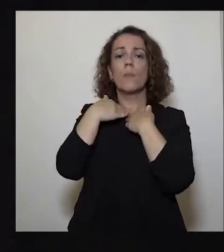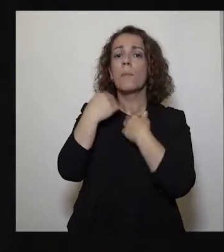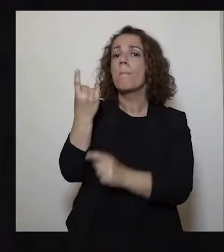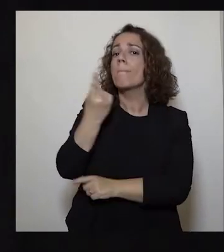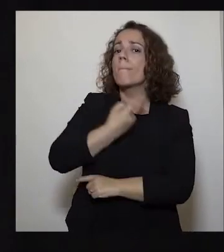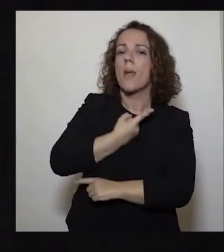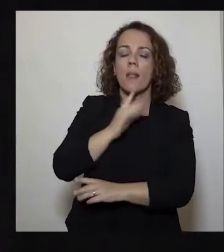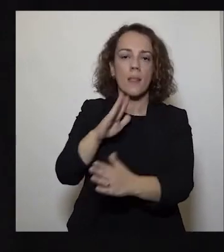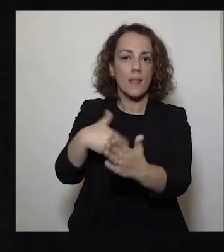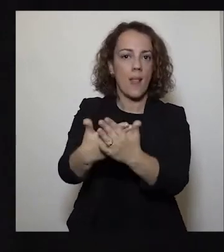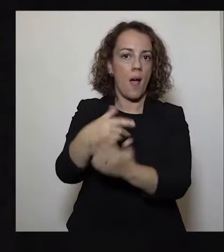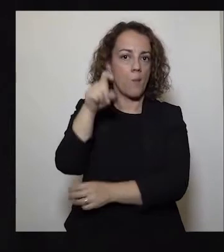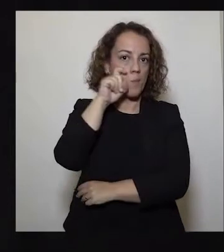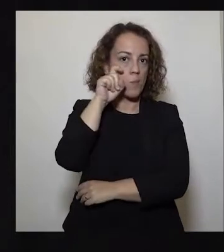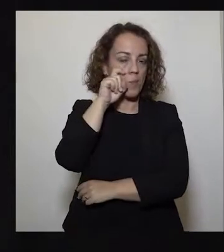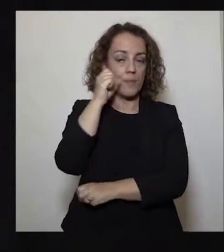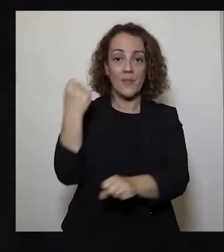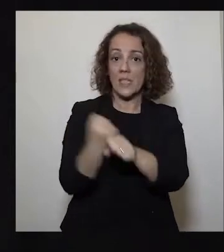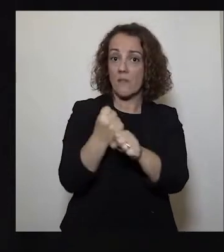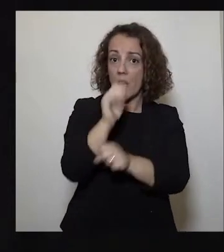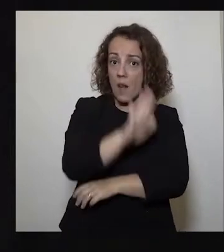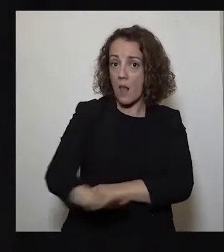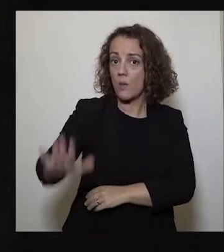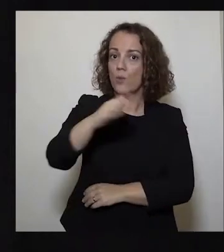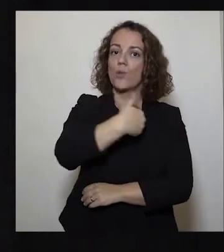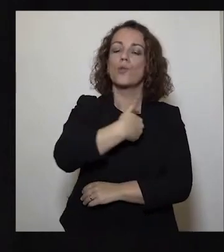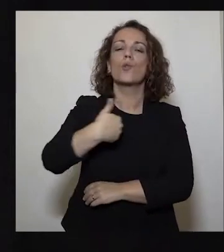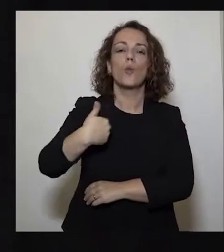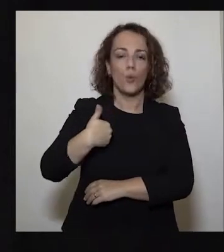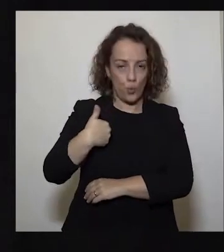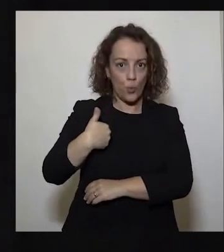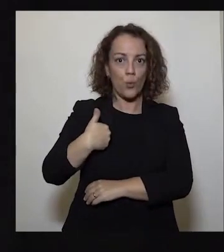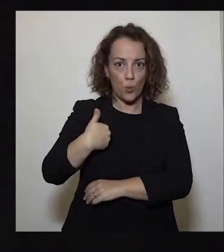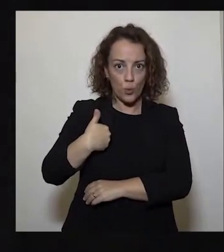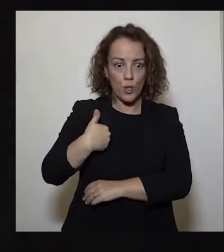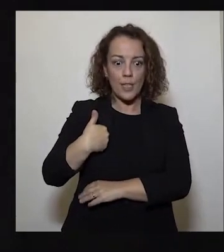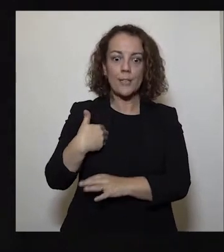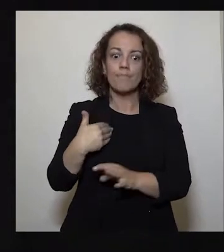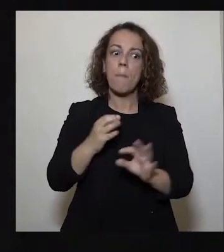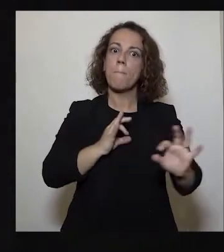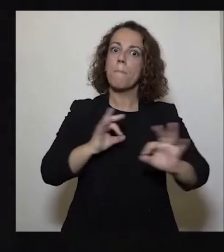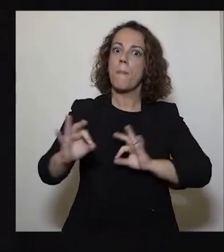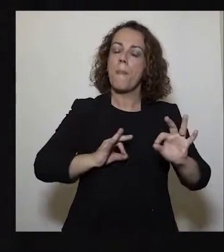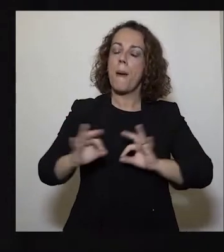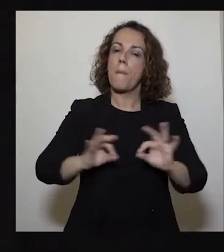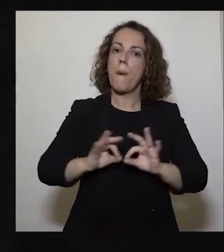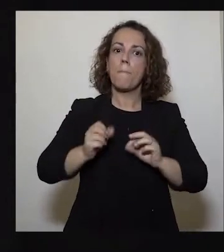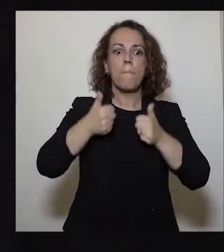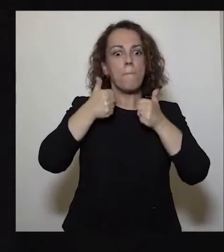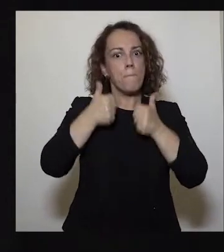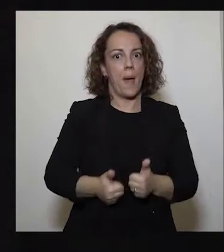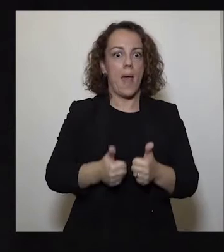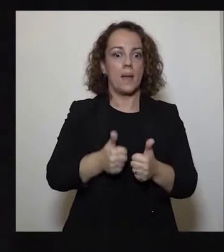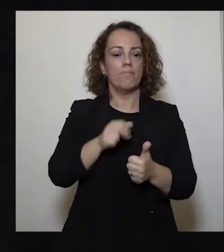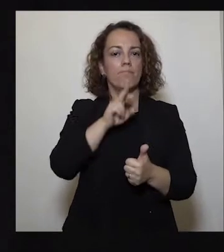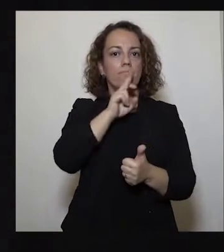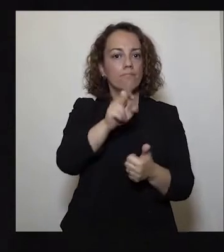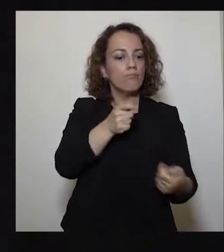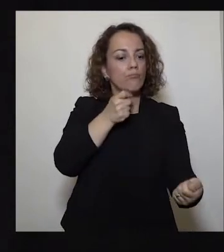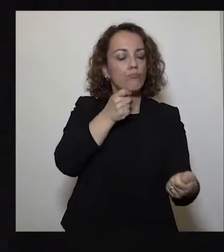que o nosso Serviço Nacional de Saúde se encontrará em condições de responder